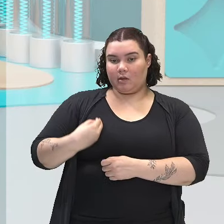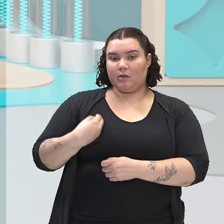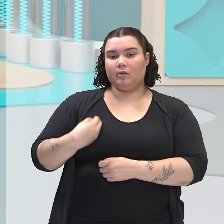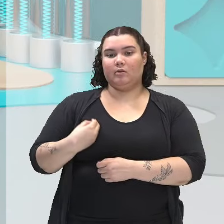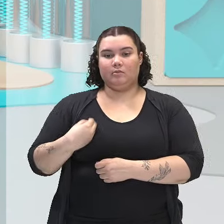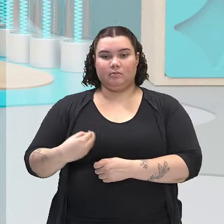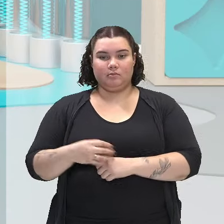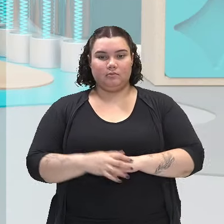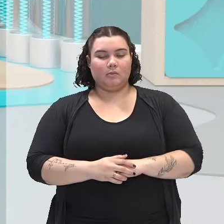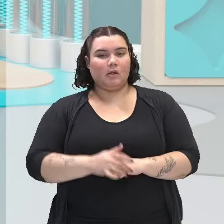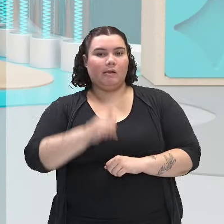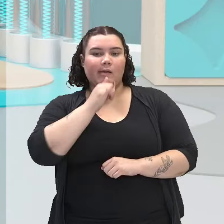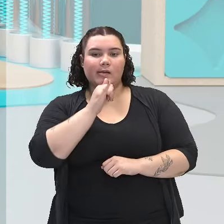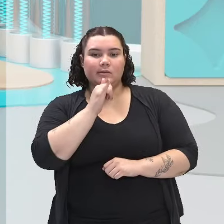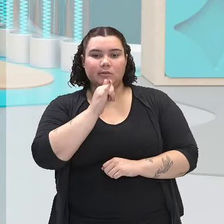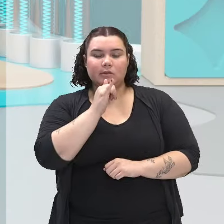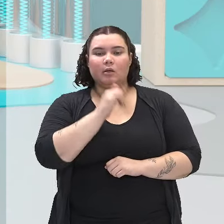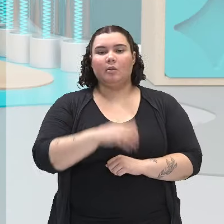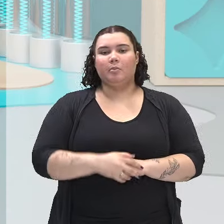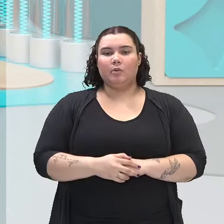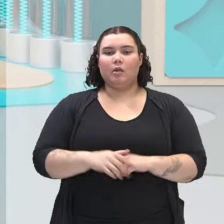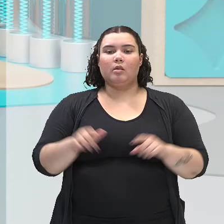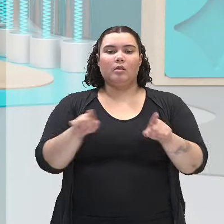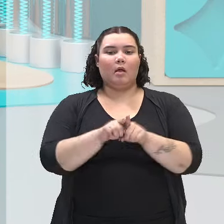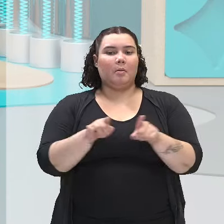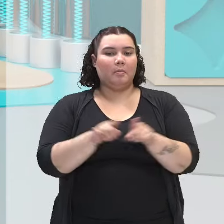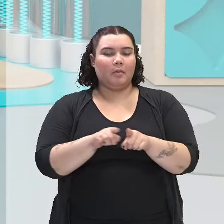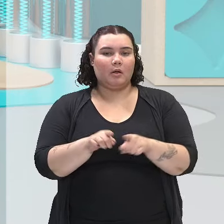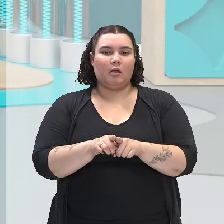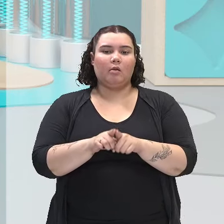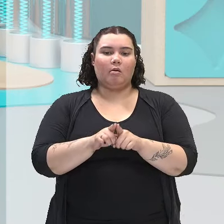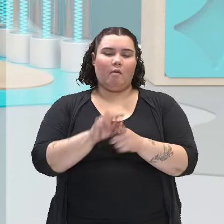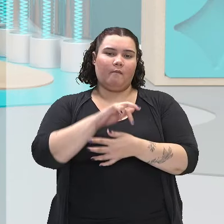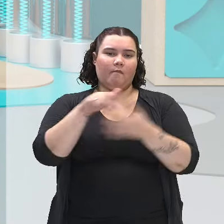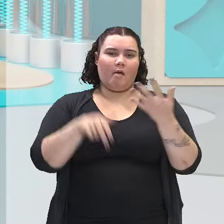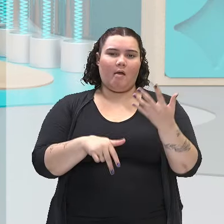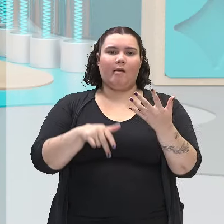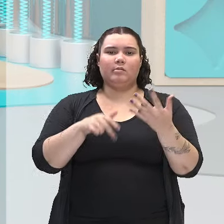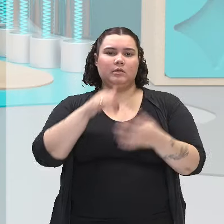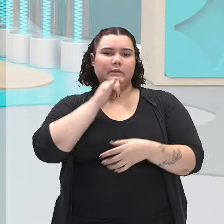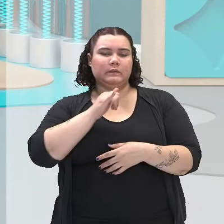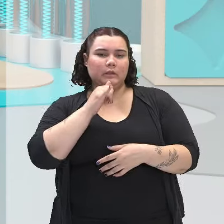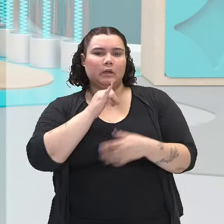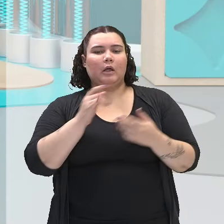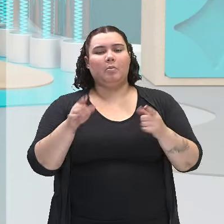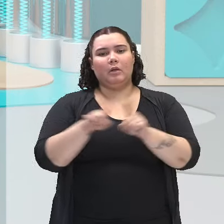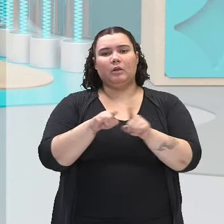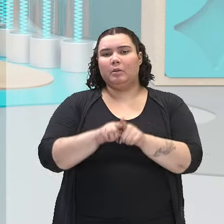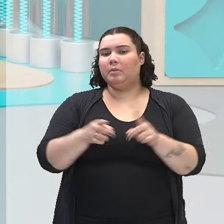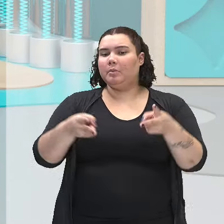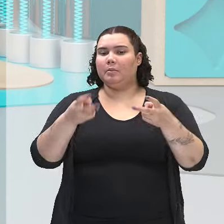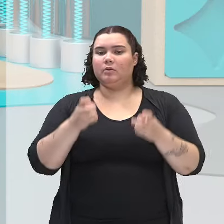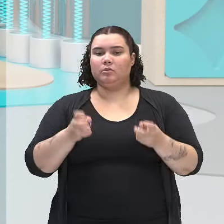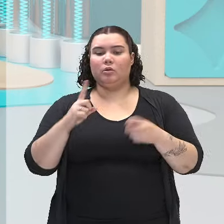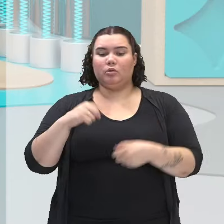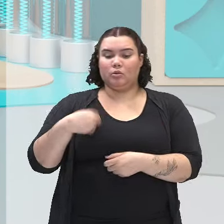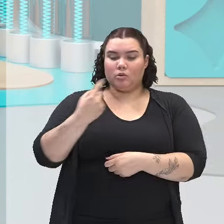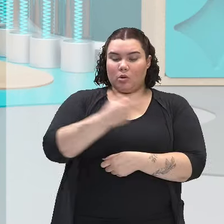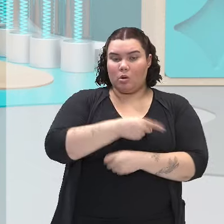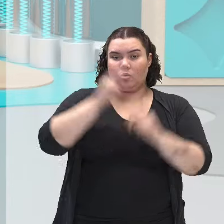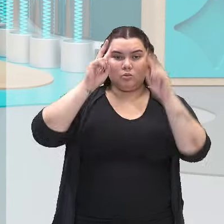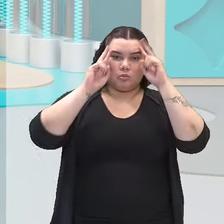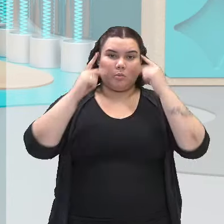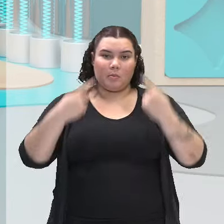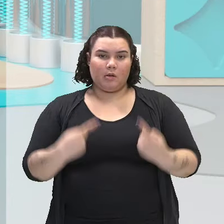né? Exemplos. E também, nós podemos perceber que nós somos seres pensantes.